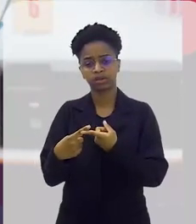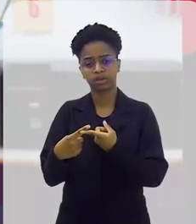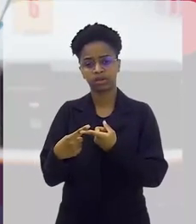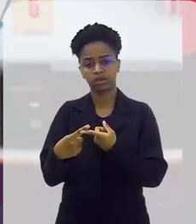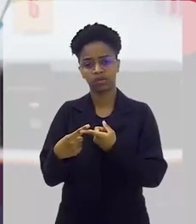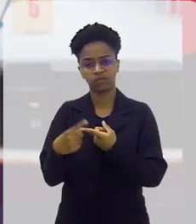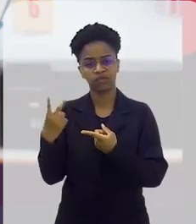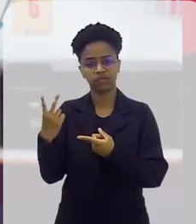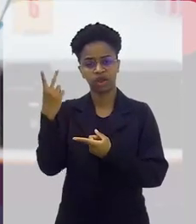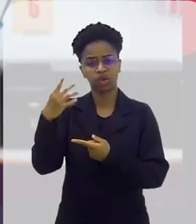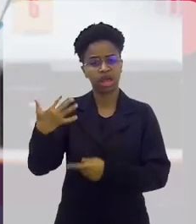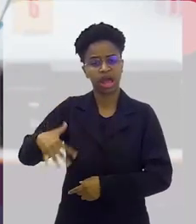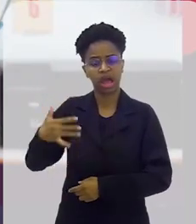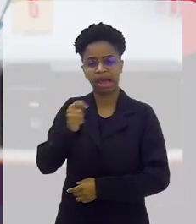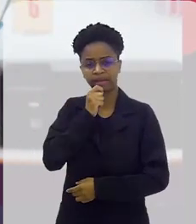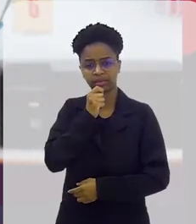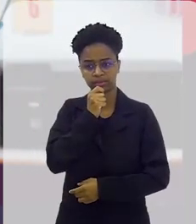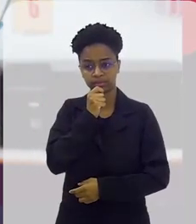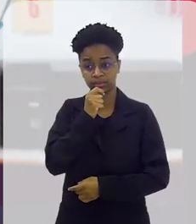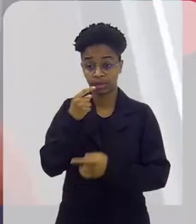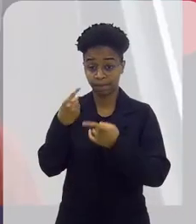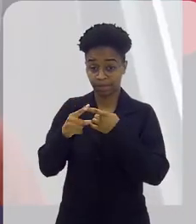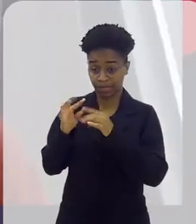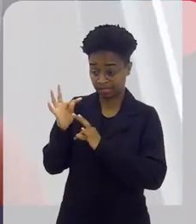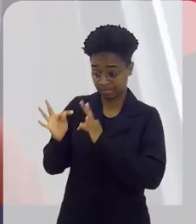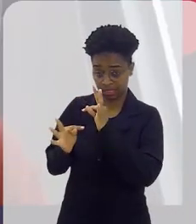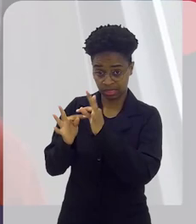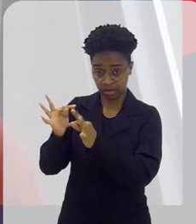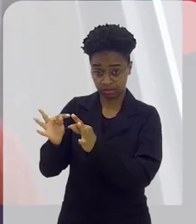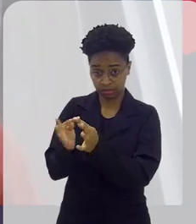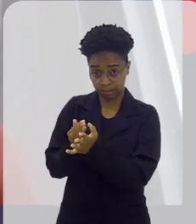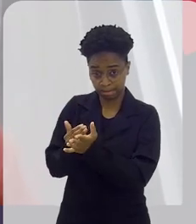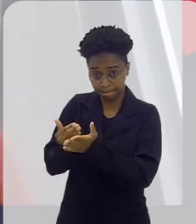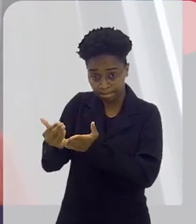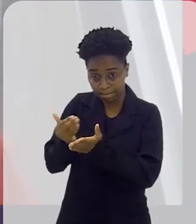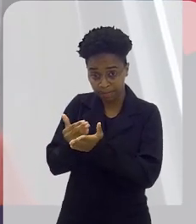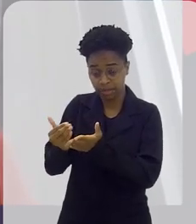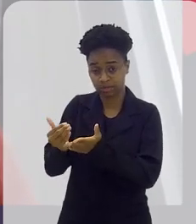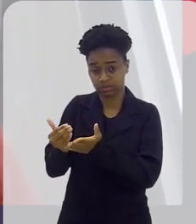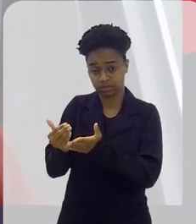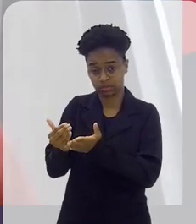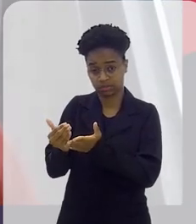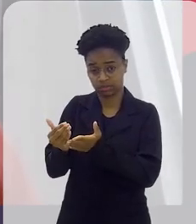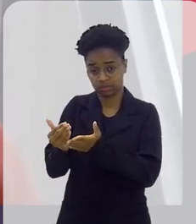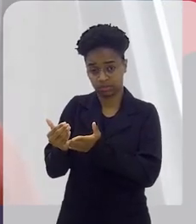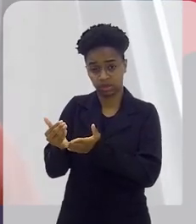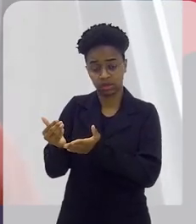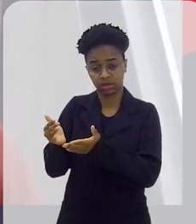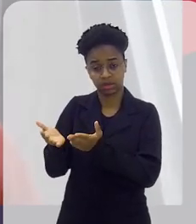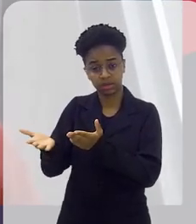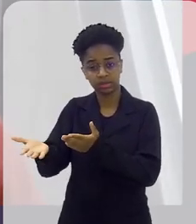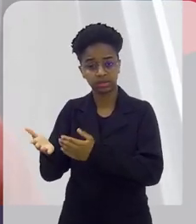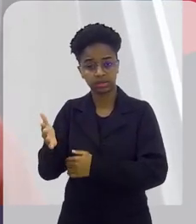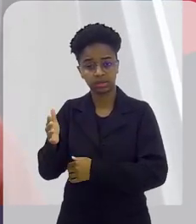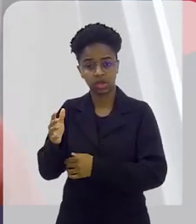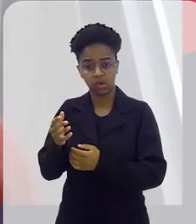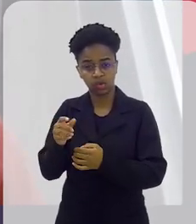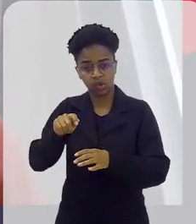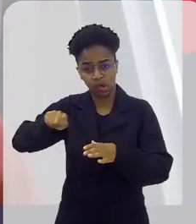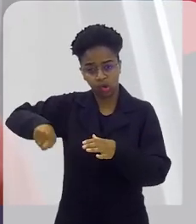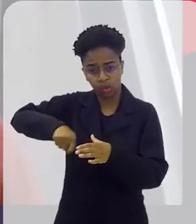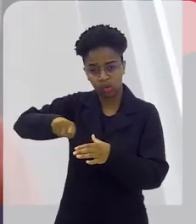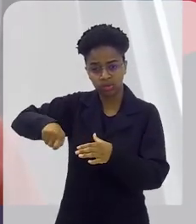preço fica alto? Porque o tratamento desenvolvido inicialmente, como te disse, esse